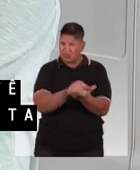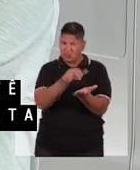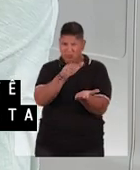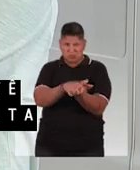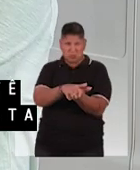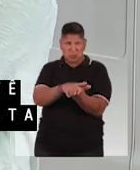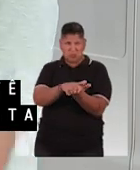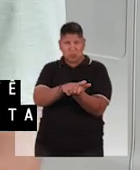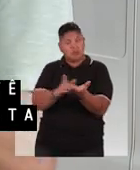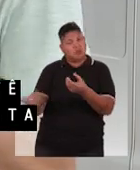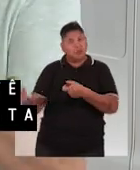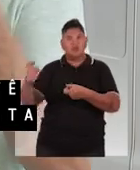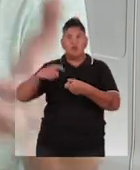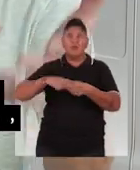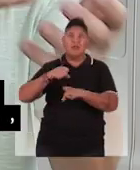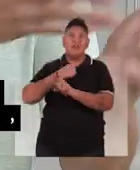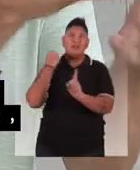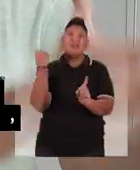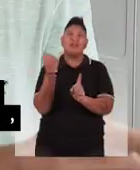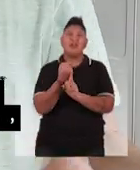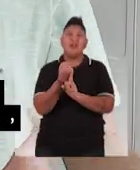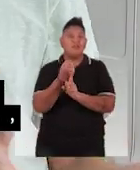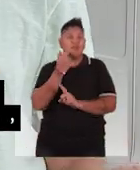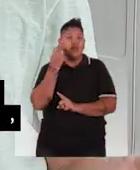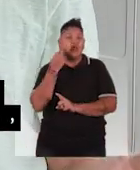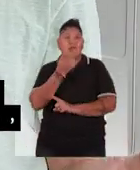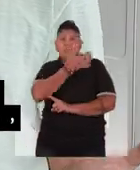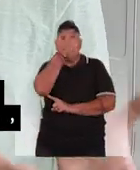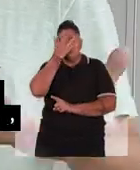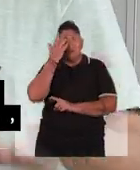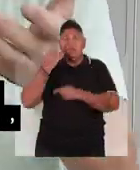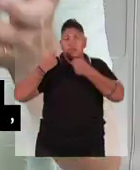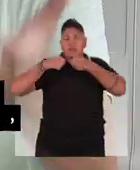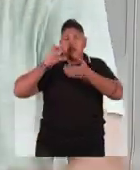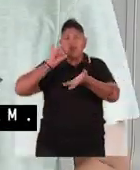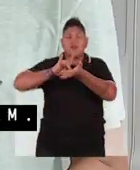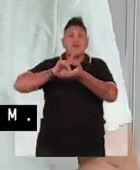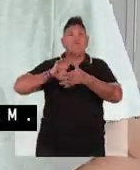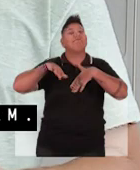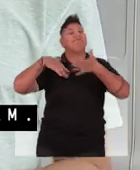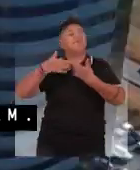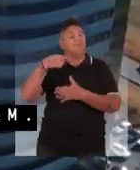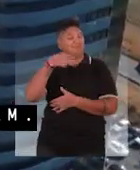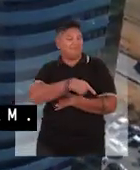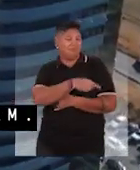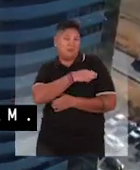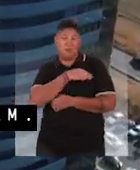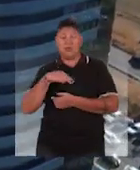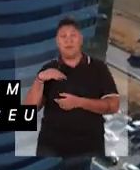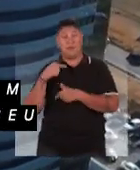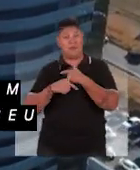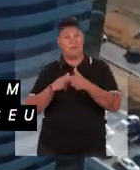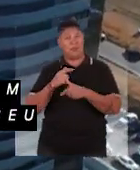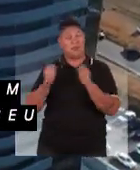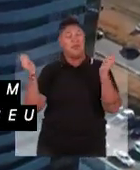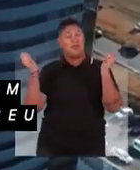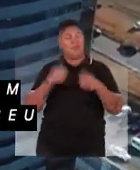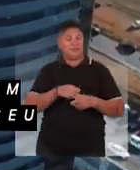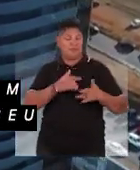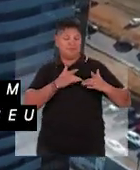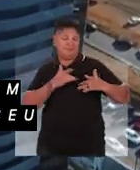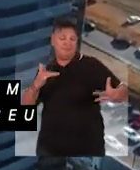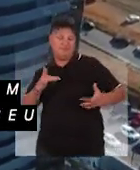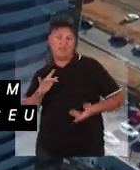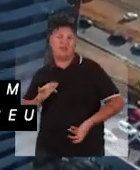esse dinheiro da multa sendo empregado de volta na sociedade, de volta para aqueles que precisam. E é assim que o MPT